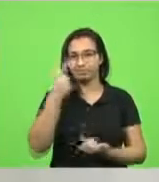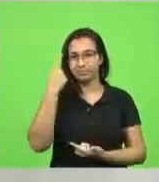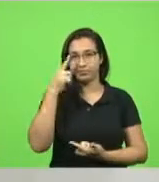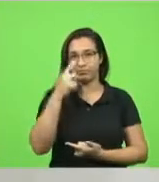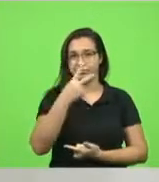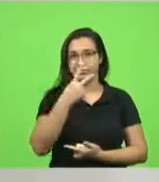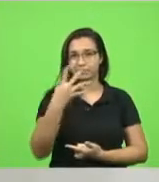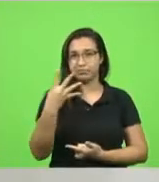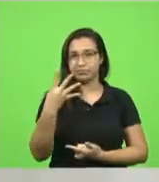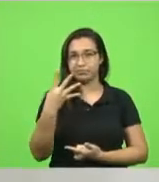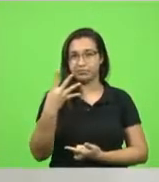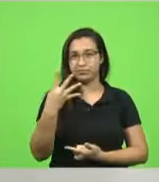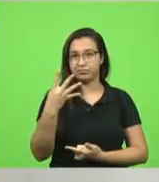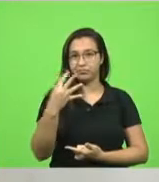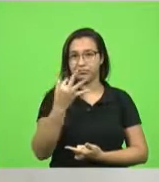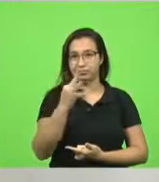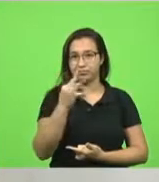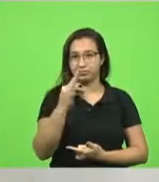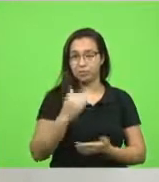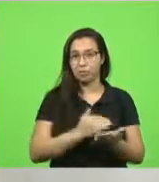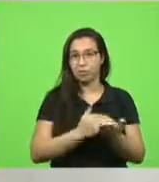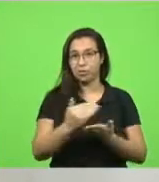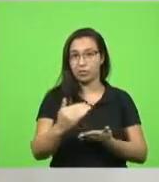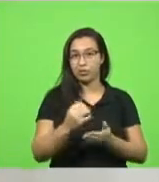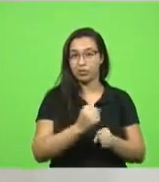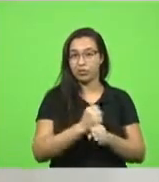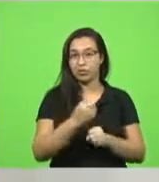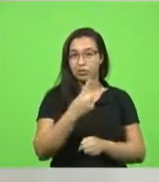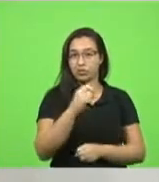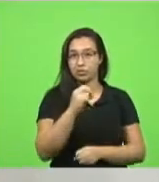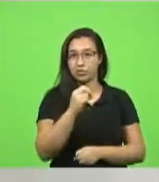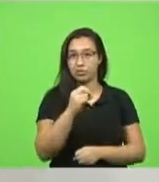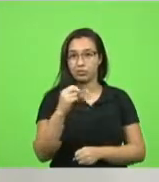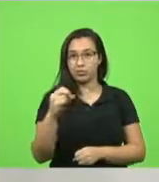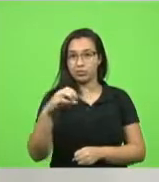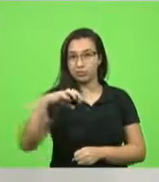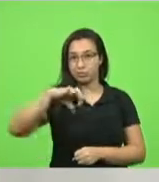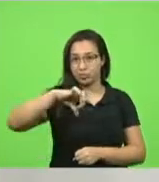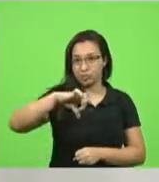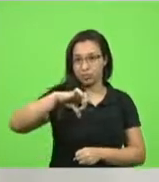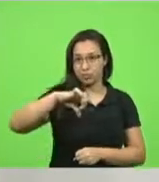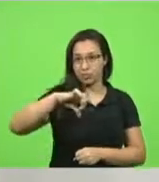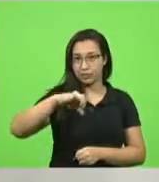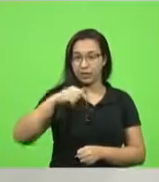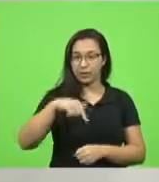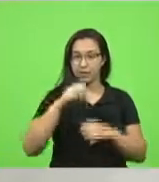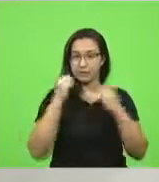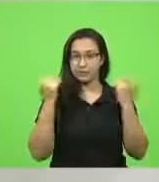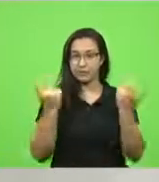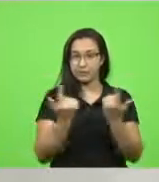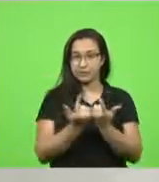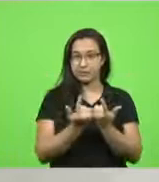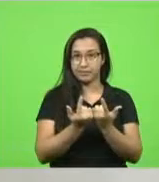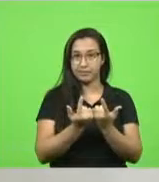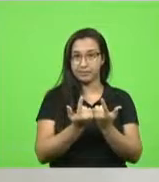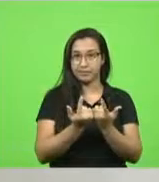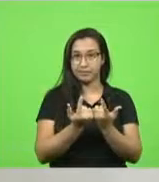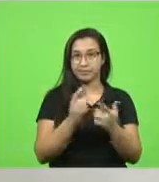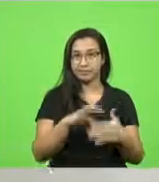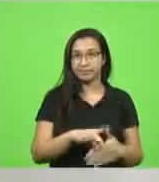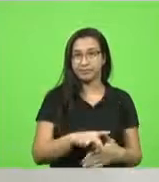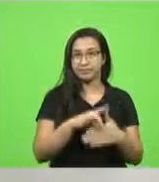que começou em 2009, quando a Assembleia Legislativa de Santa Catarina coordenou o primeiro fórum